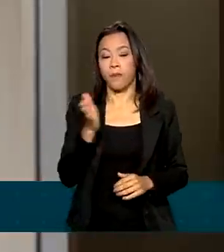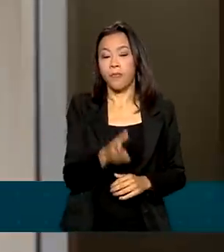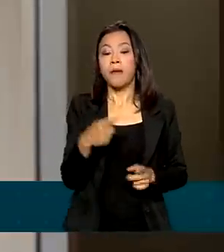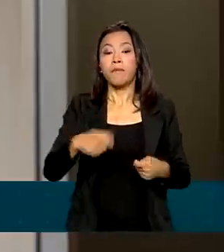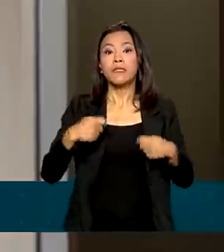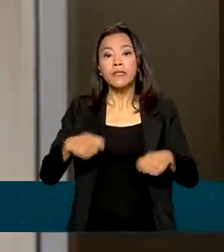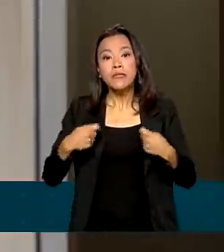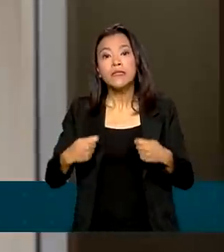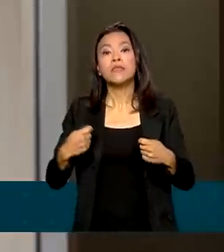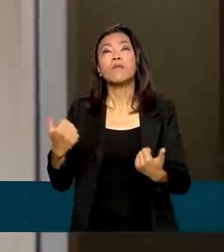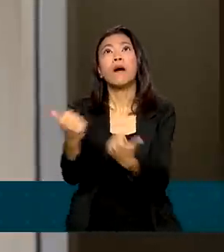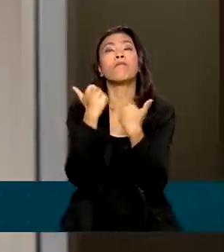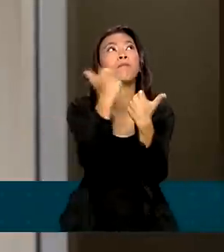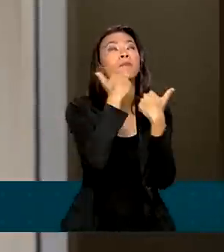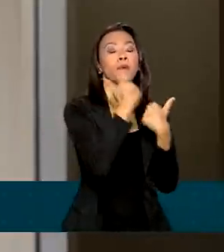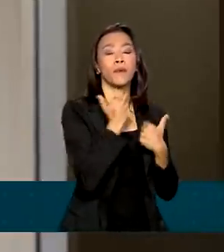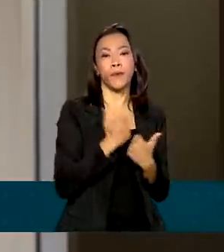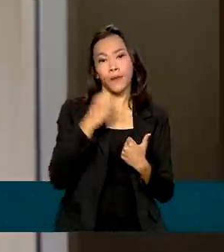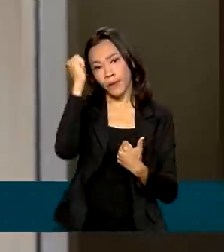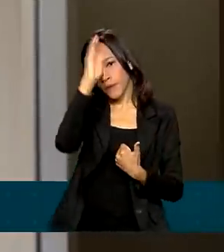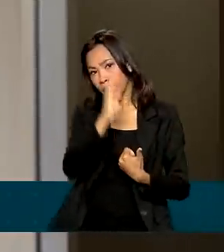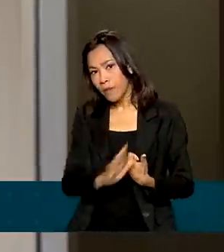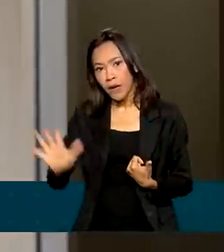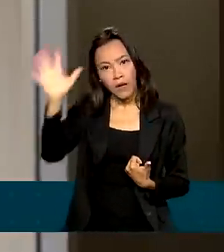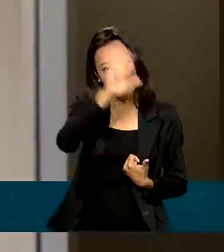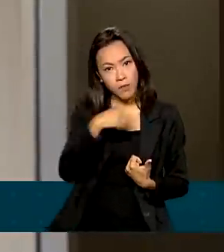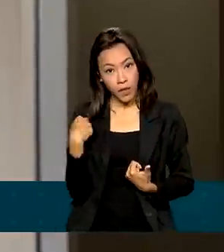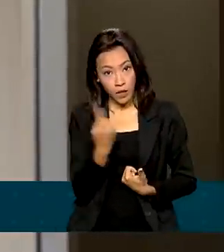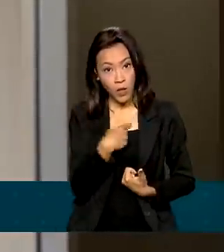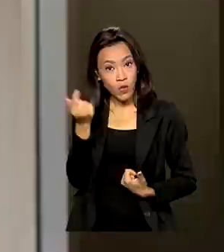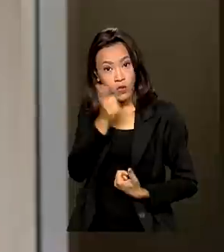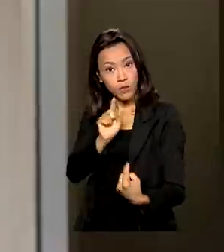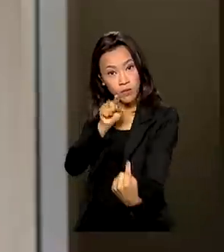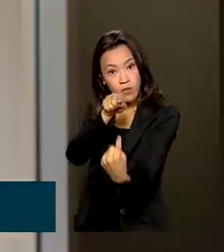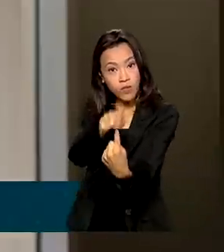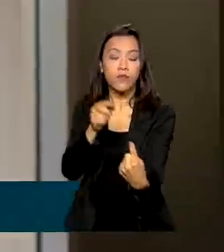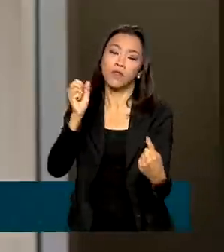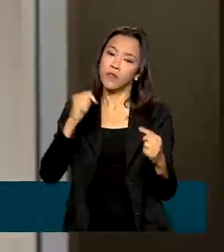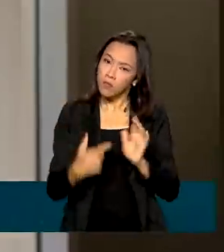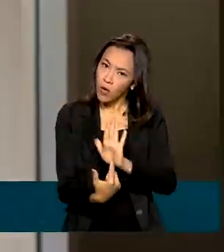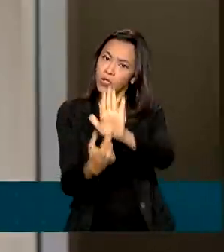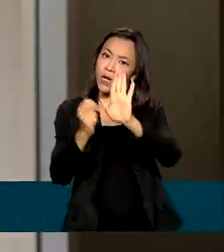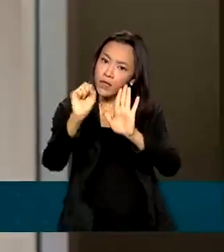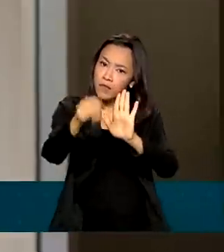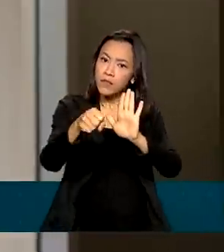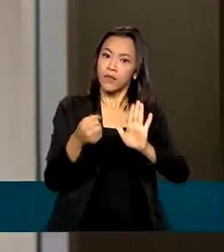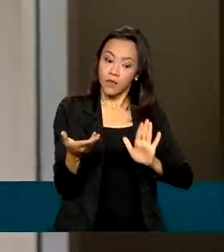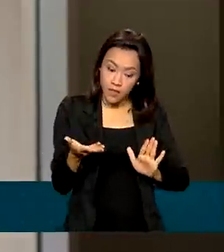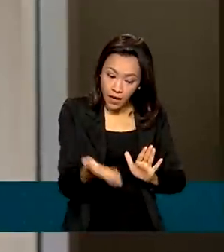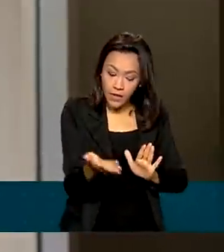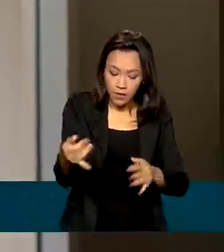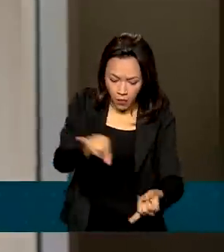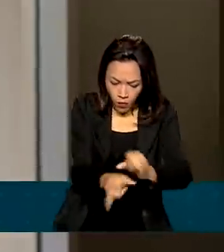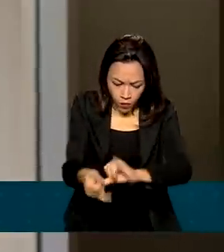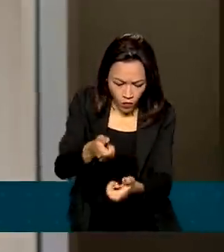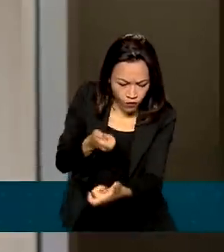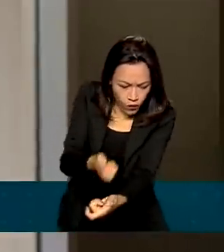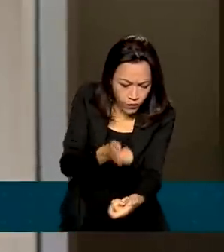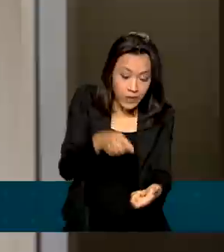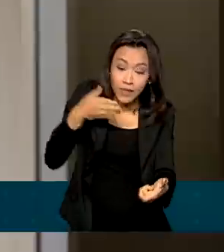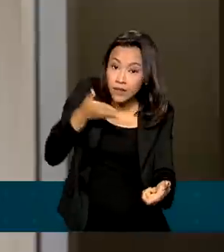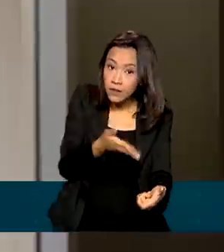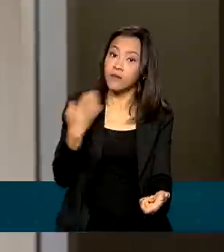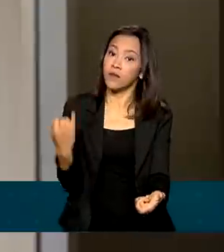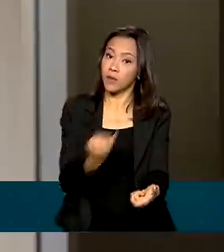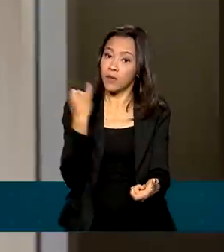para atingirmos nosso objetivo e mostrar que sim, os defensivos são fundamentais para